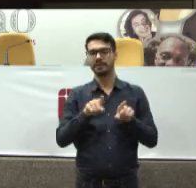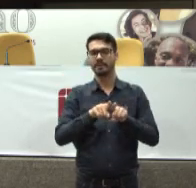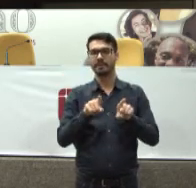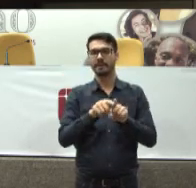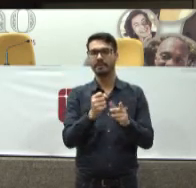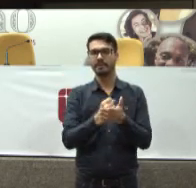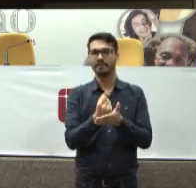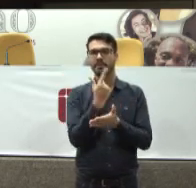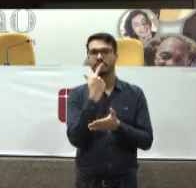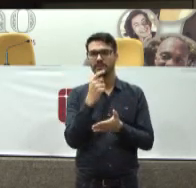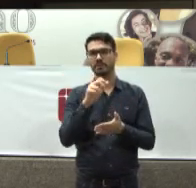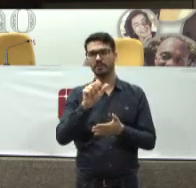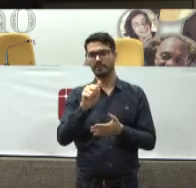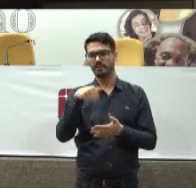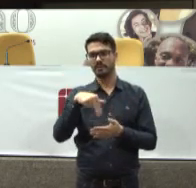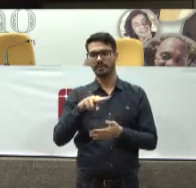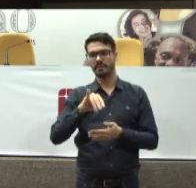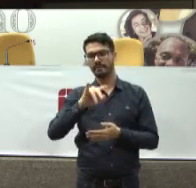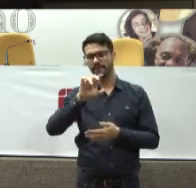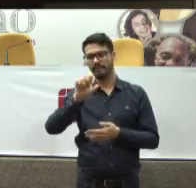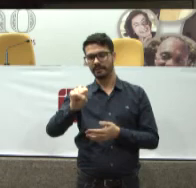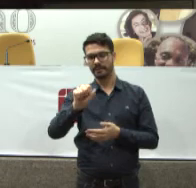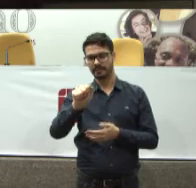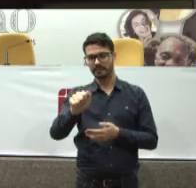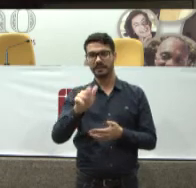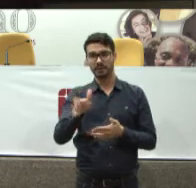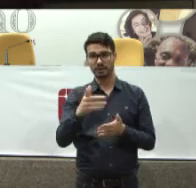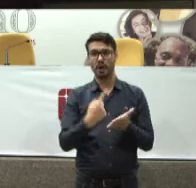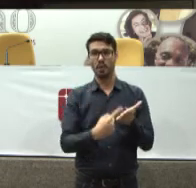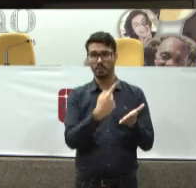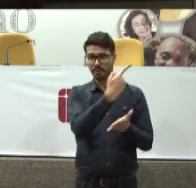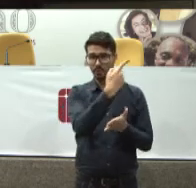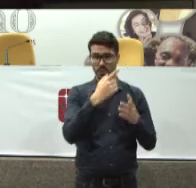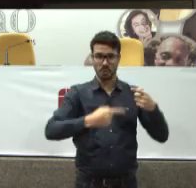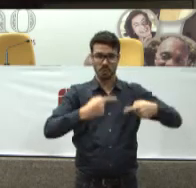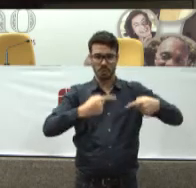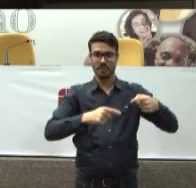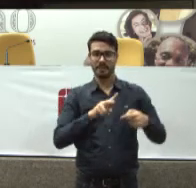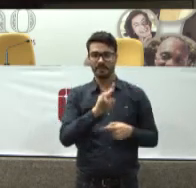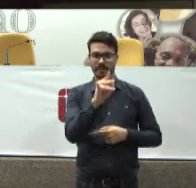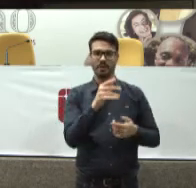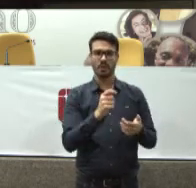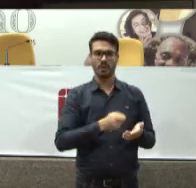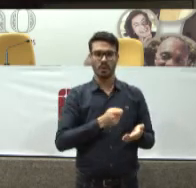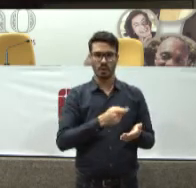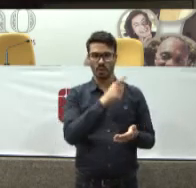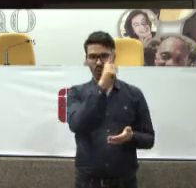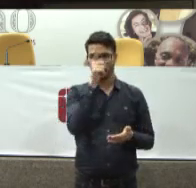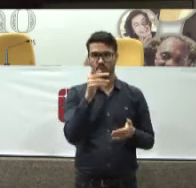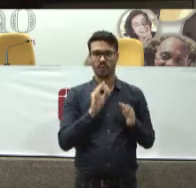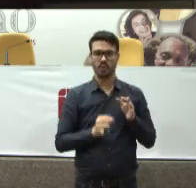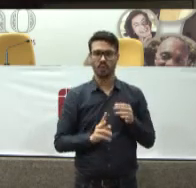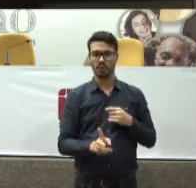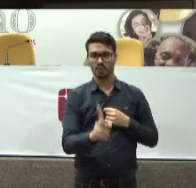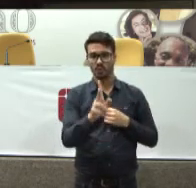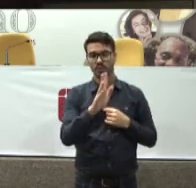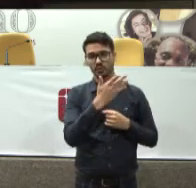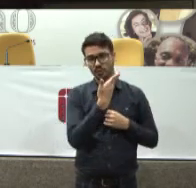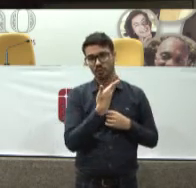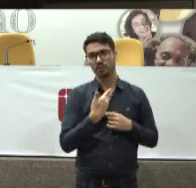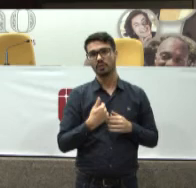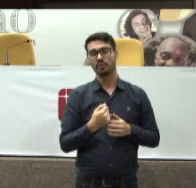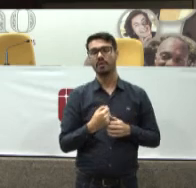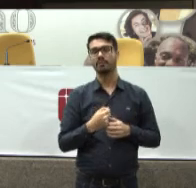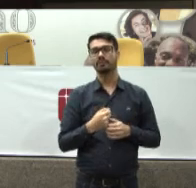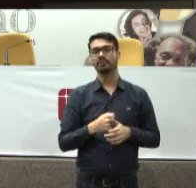medicamentos Sem registro na Anvisa O julgamento já começou E deve continuar Só discussão De assistência